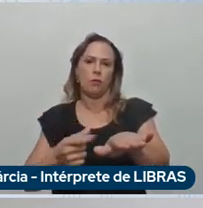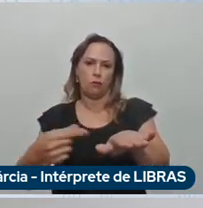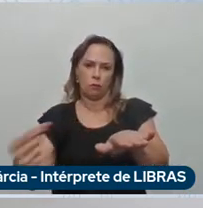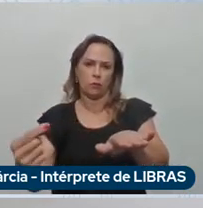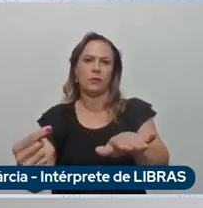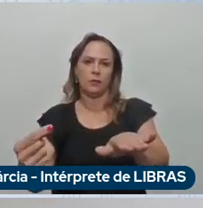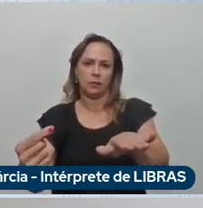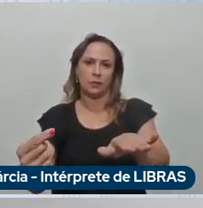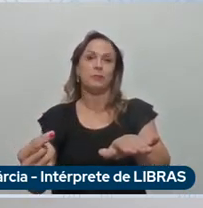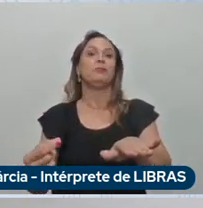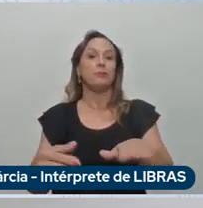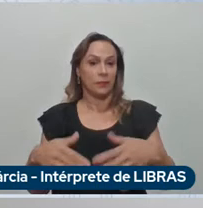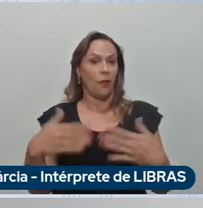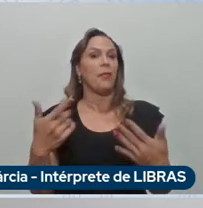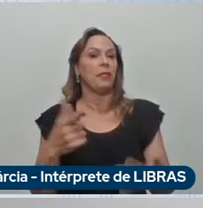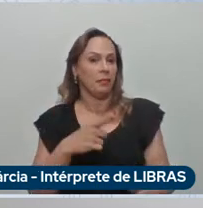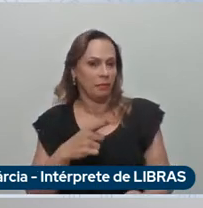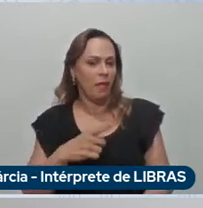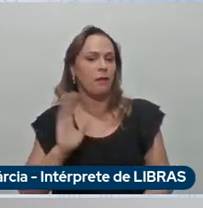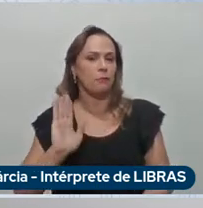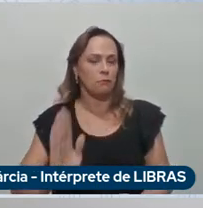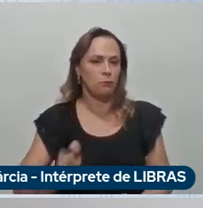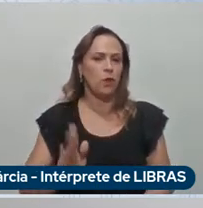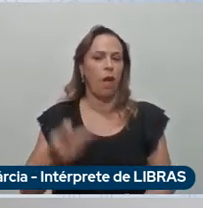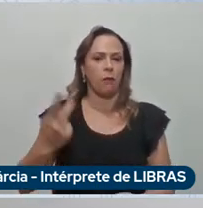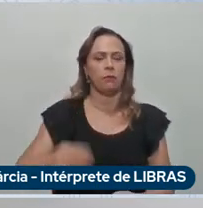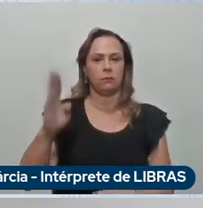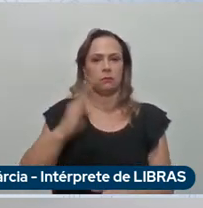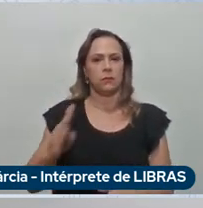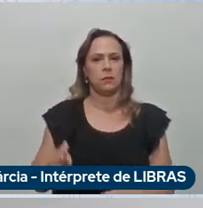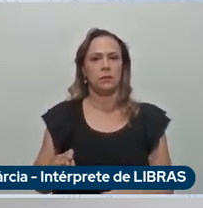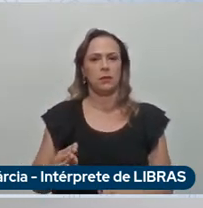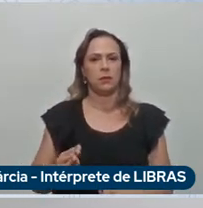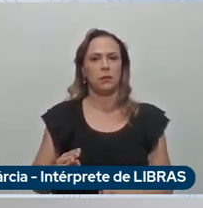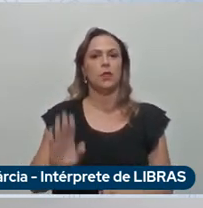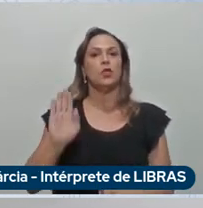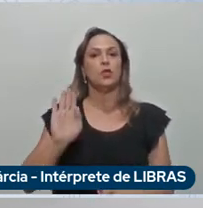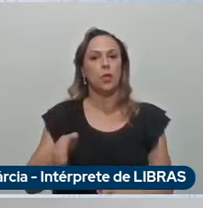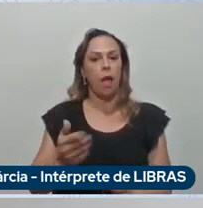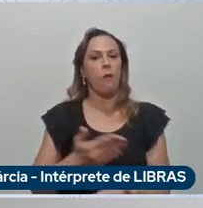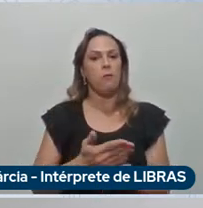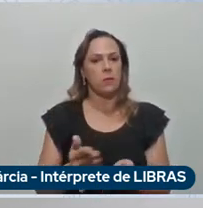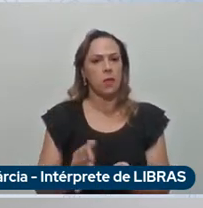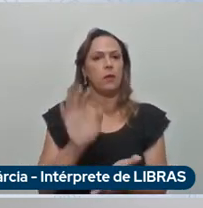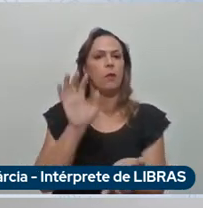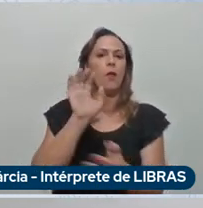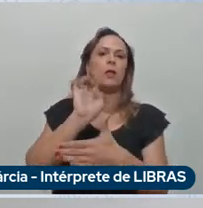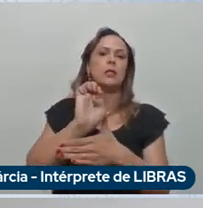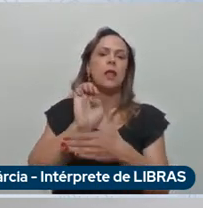partindo do nosso planta de Pernambuco Goiana obrigado